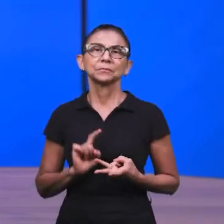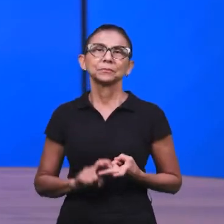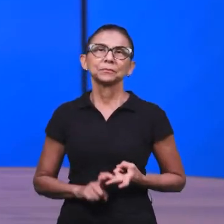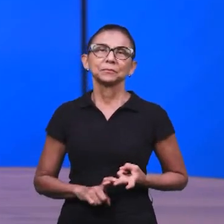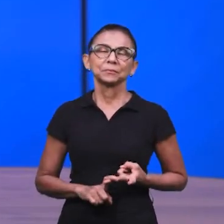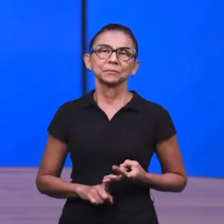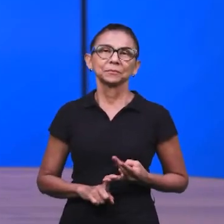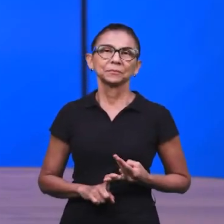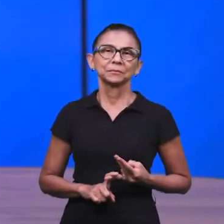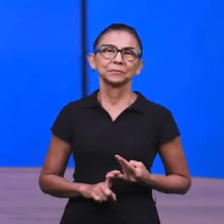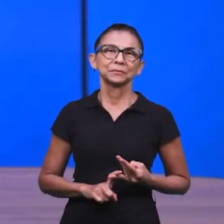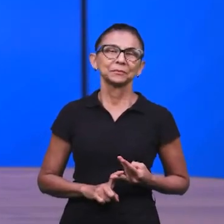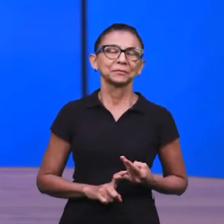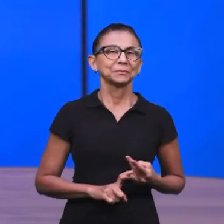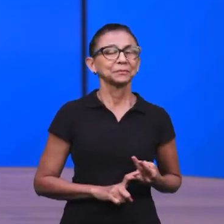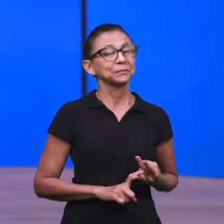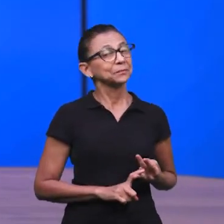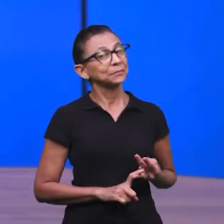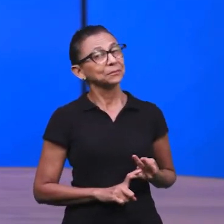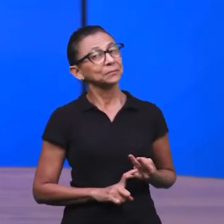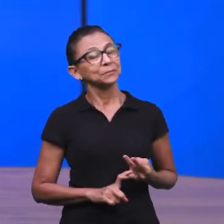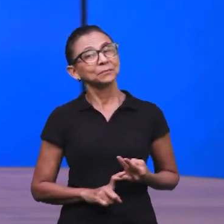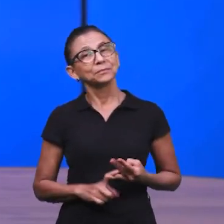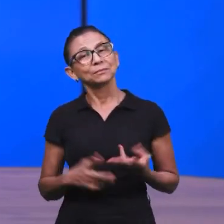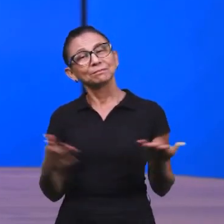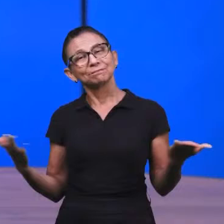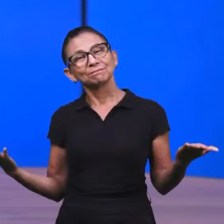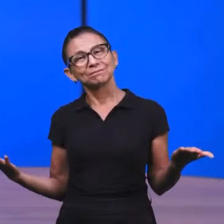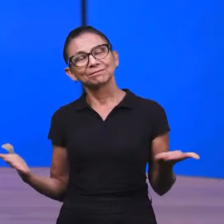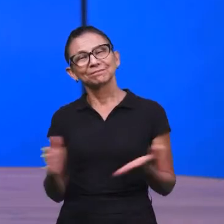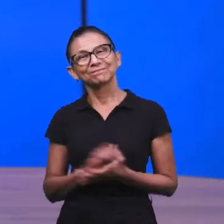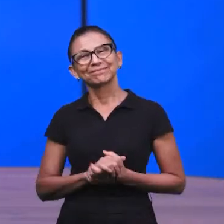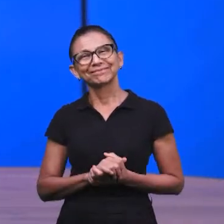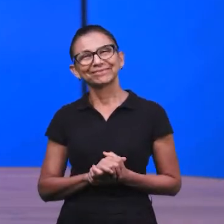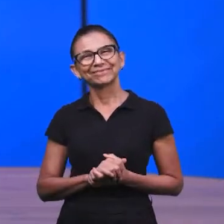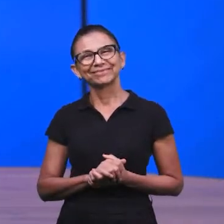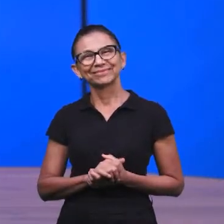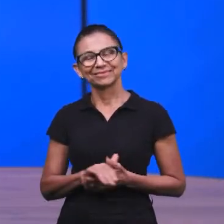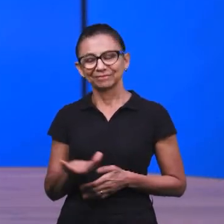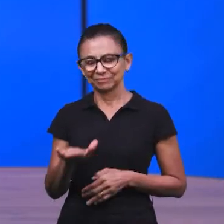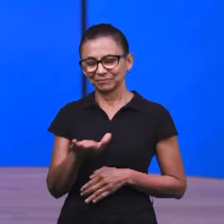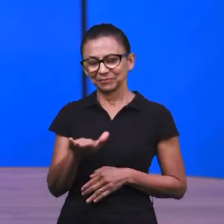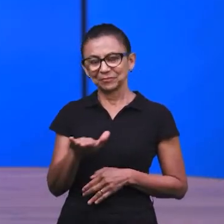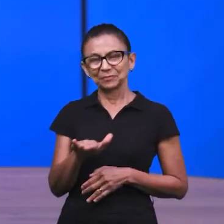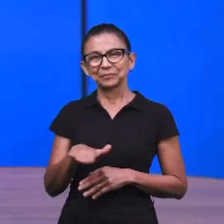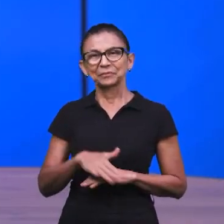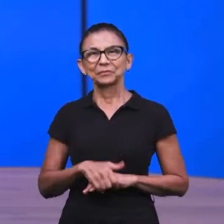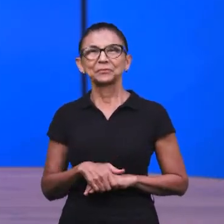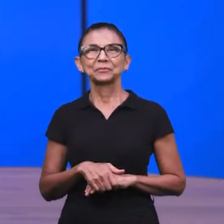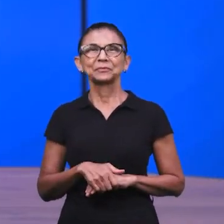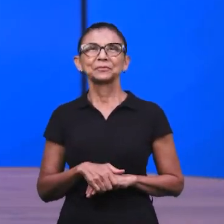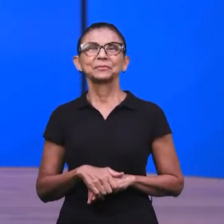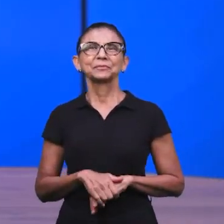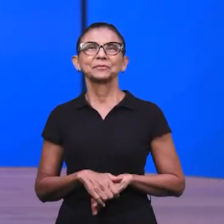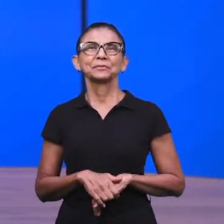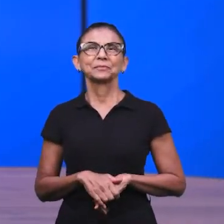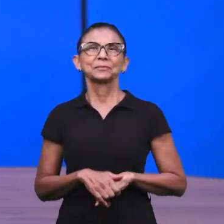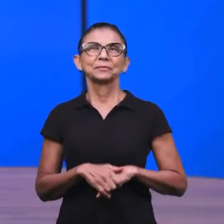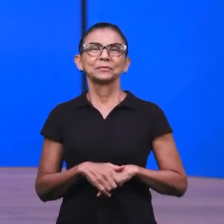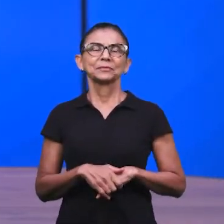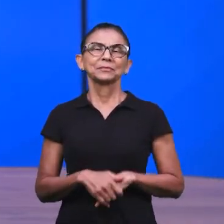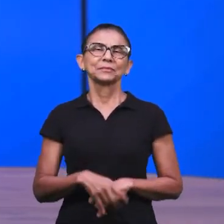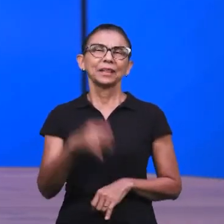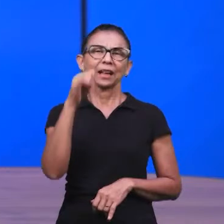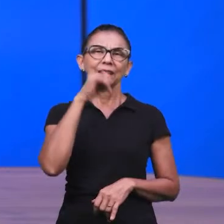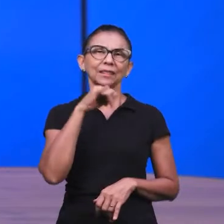crianças, intermediários e adolescentes vão responder também. E, por último, os nossos queridos, amados intermediários da nossa